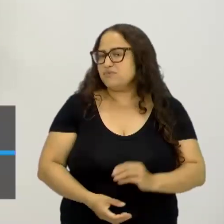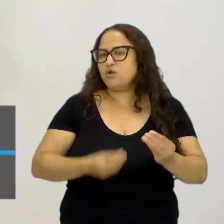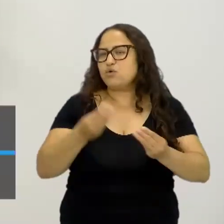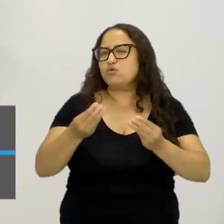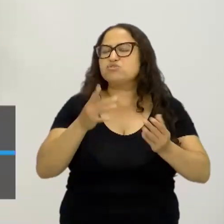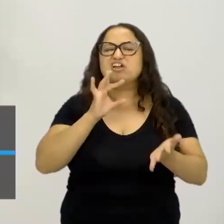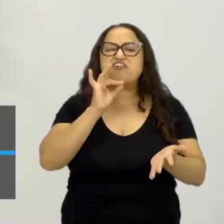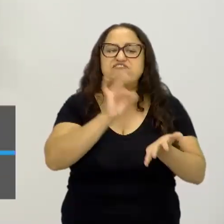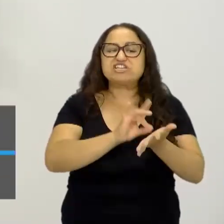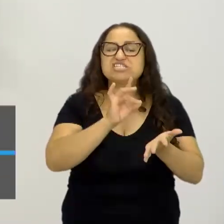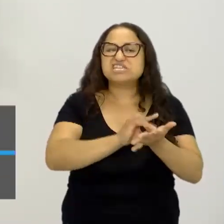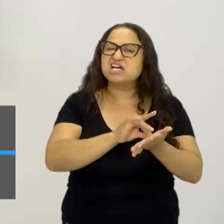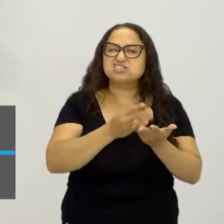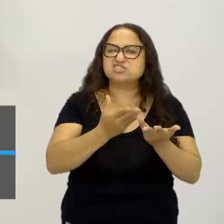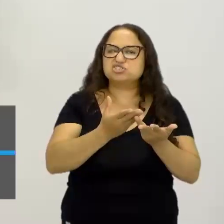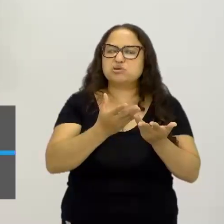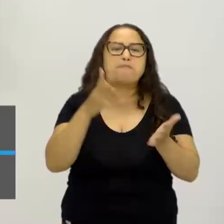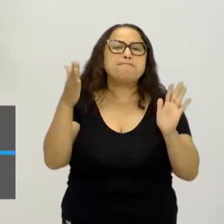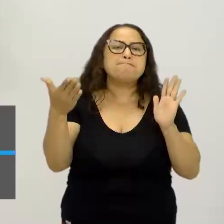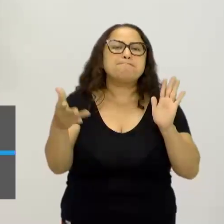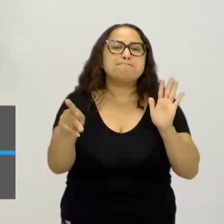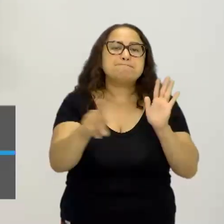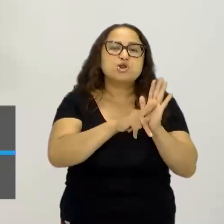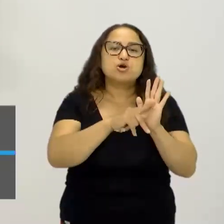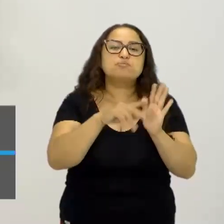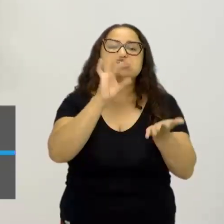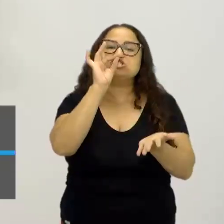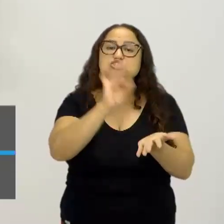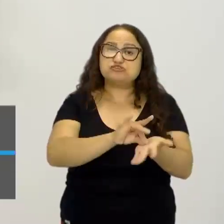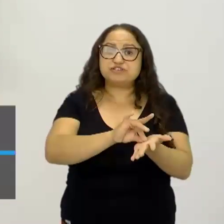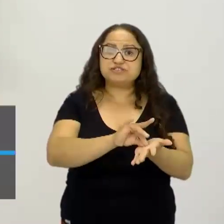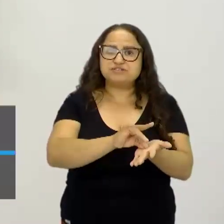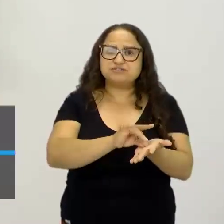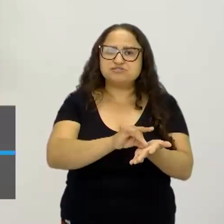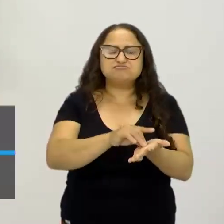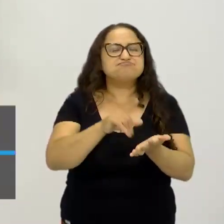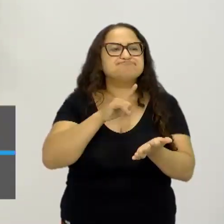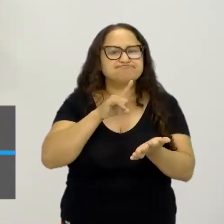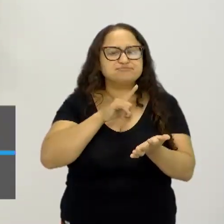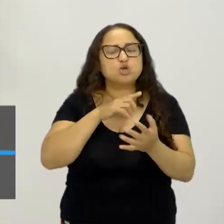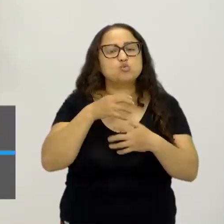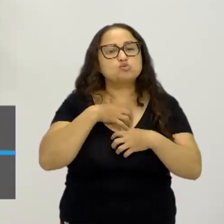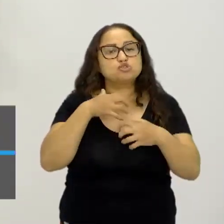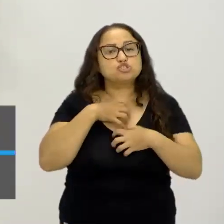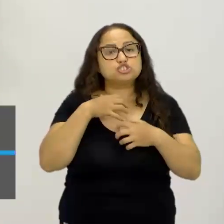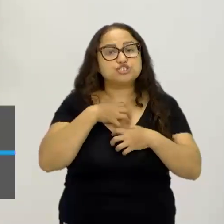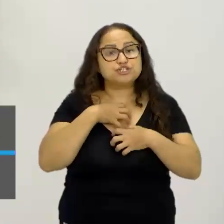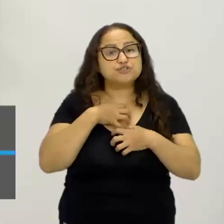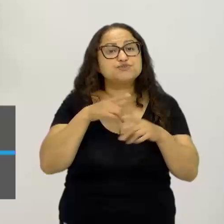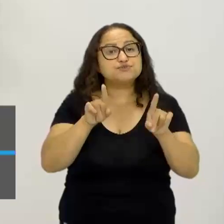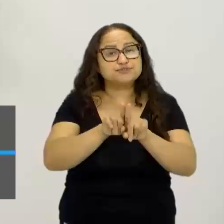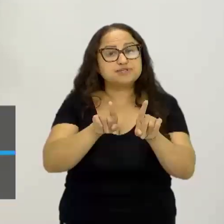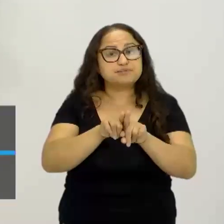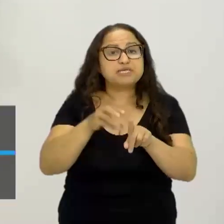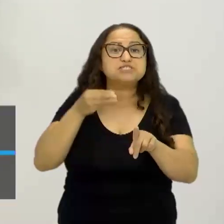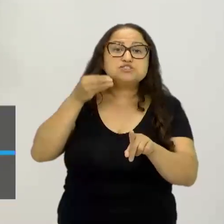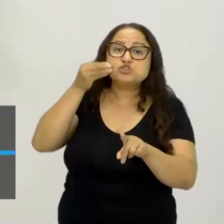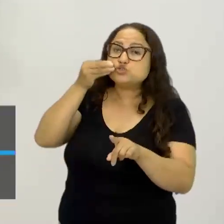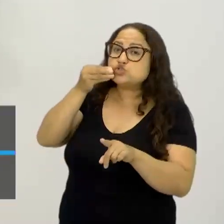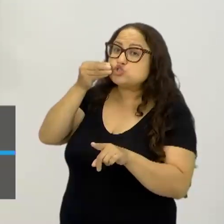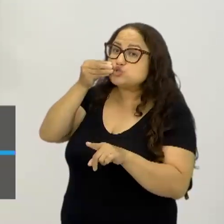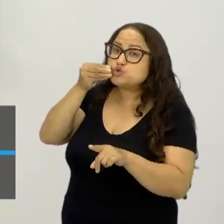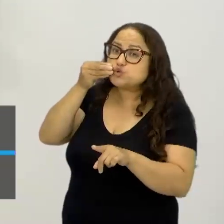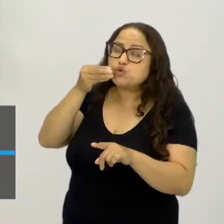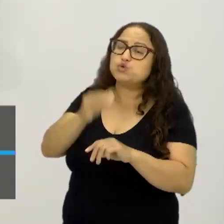verdade, o Foucault, então, a cada novo regime de verdade, existe uma nova forma de discurso, né, então, os